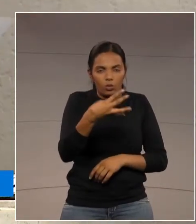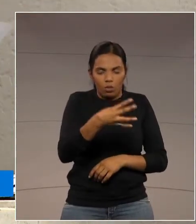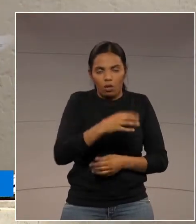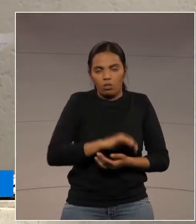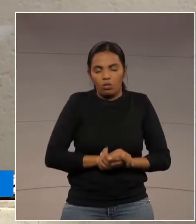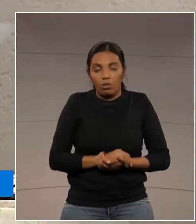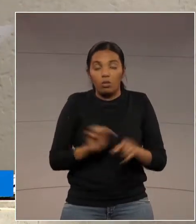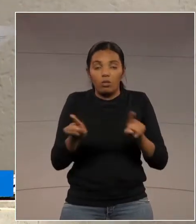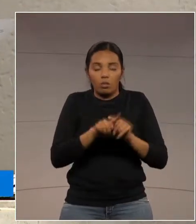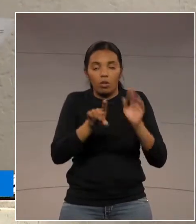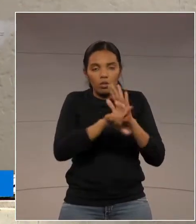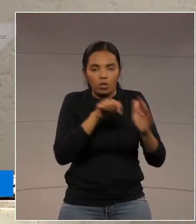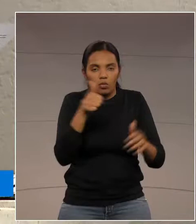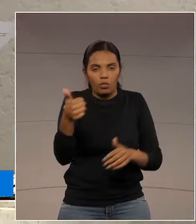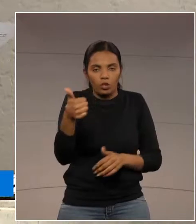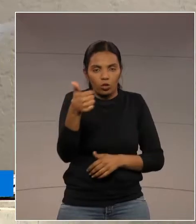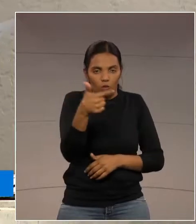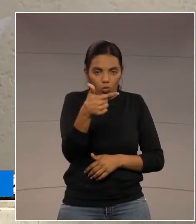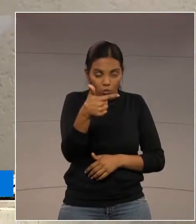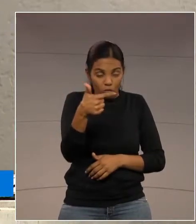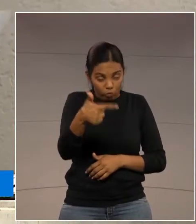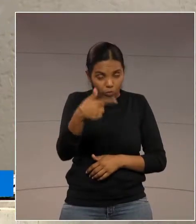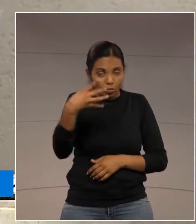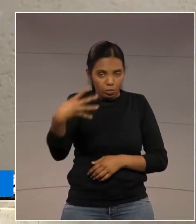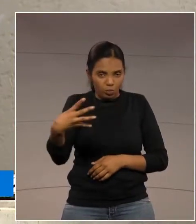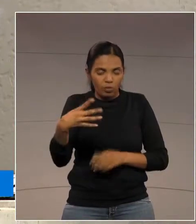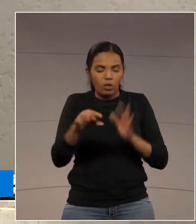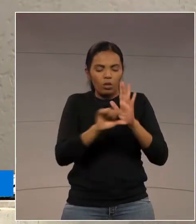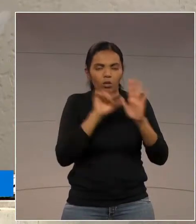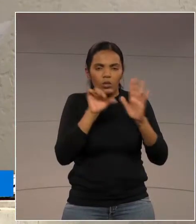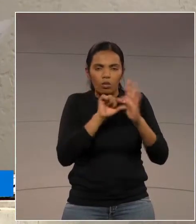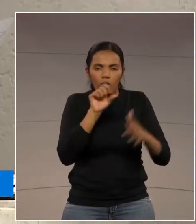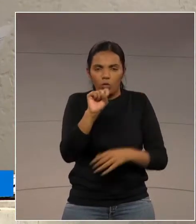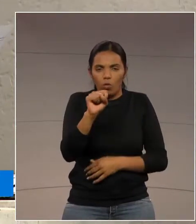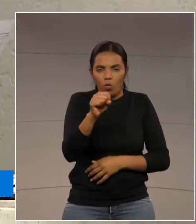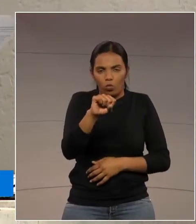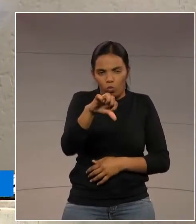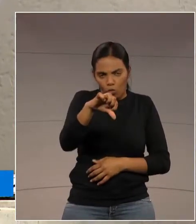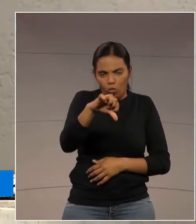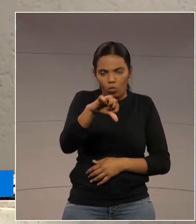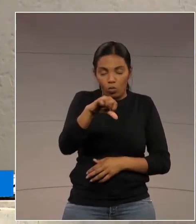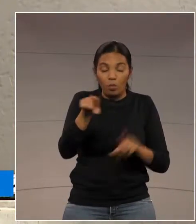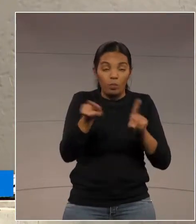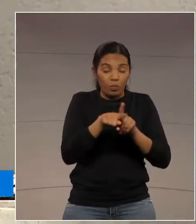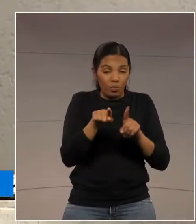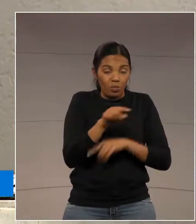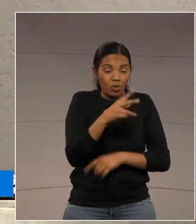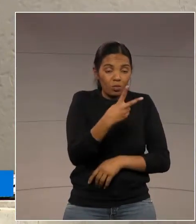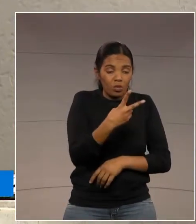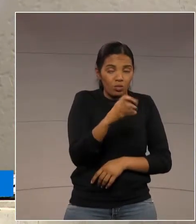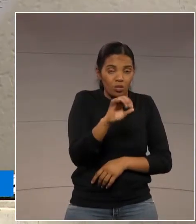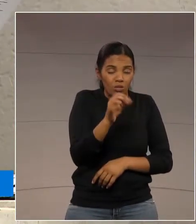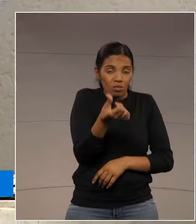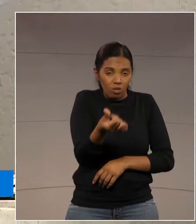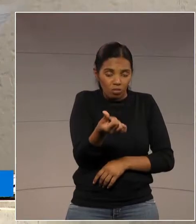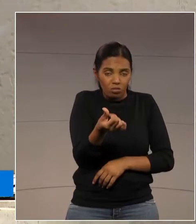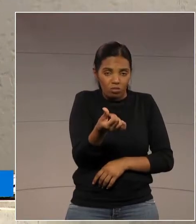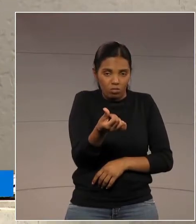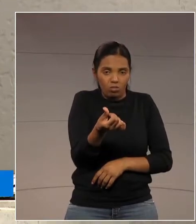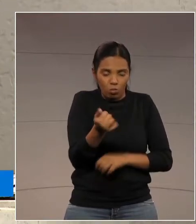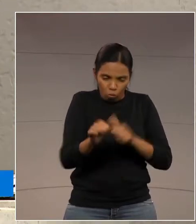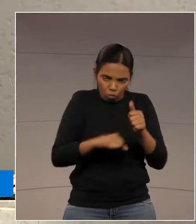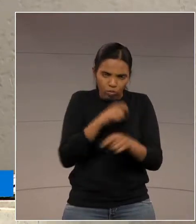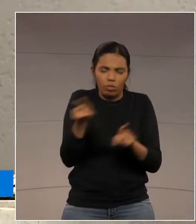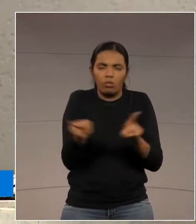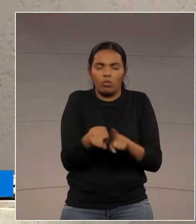e artigo 24, inciso 9, além do artigo 216 da Constituição. E eu quero